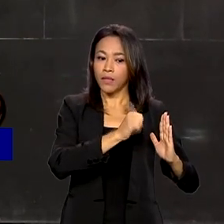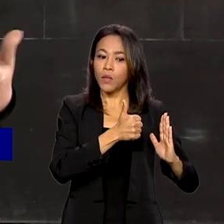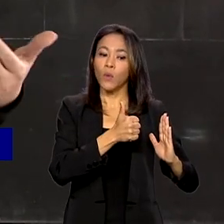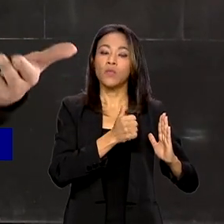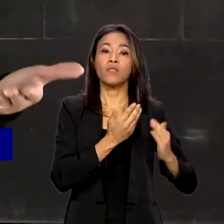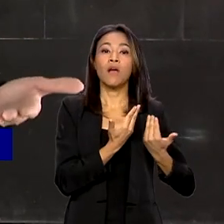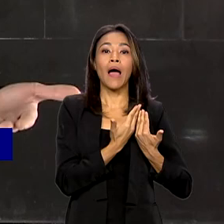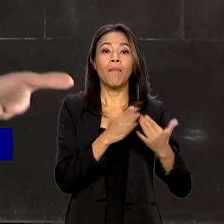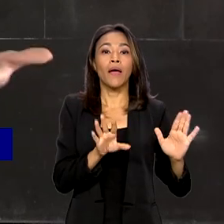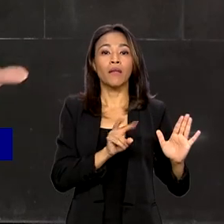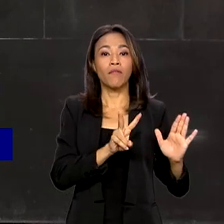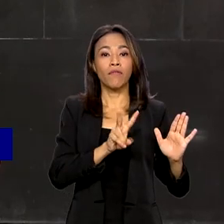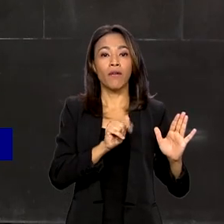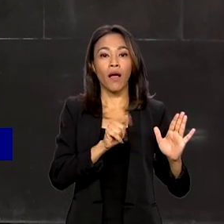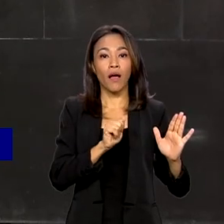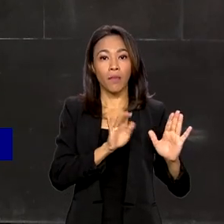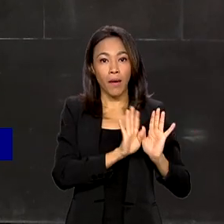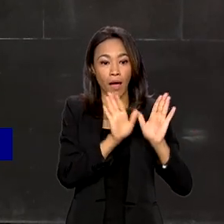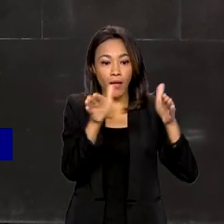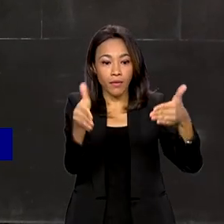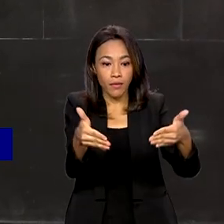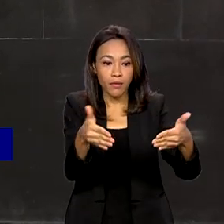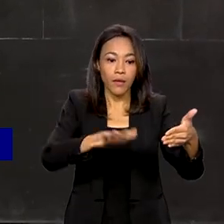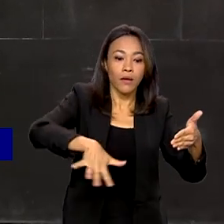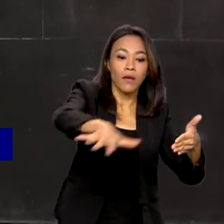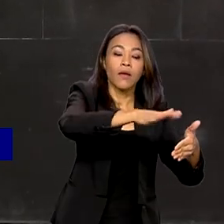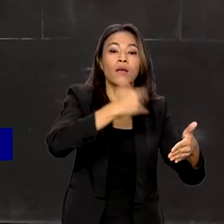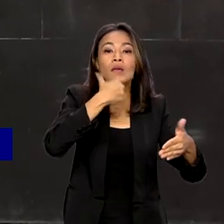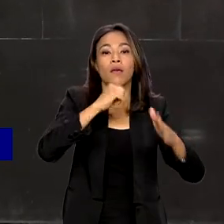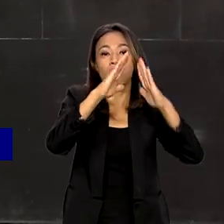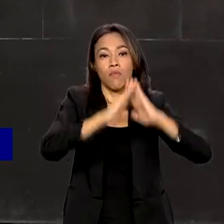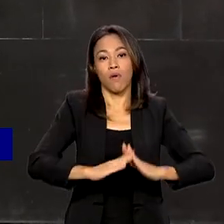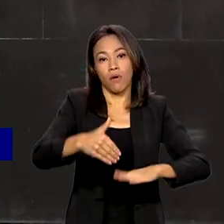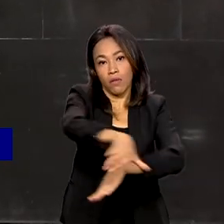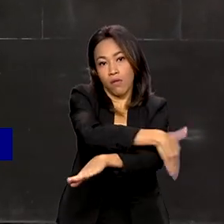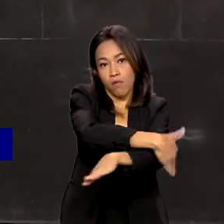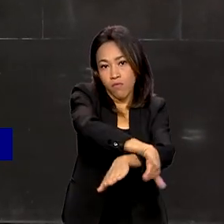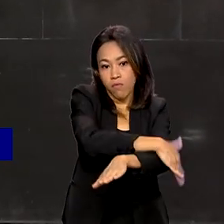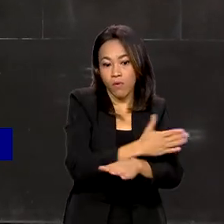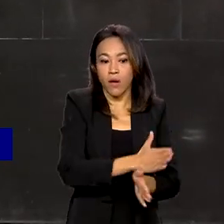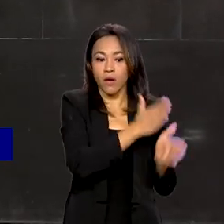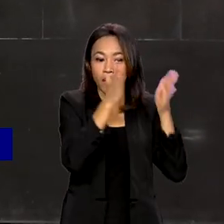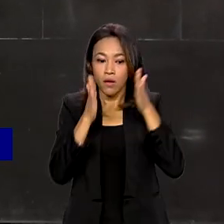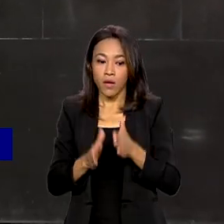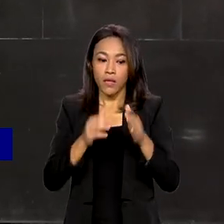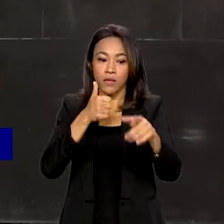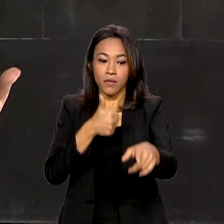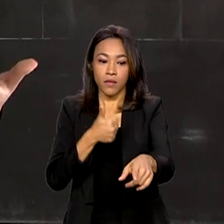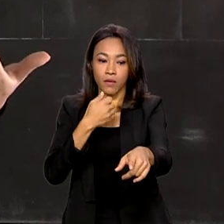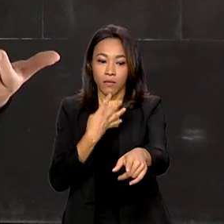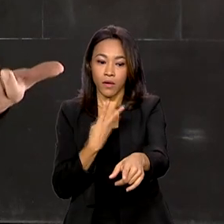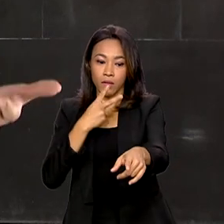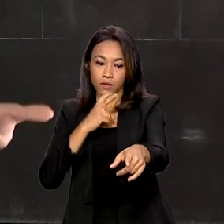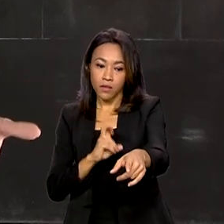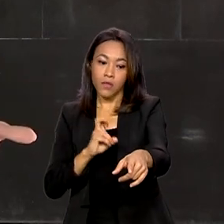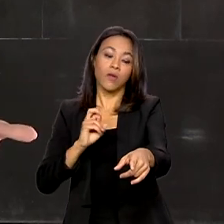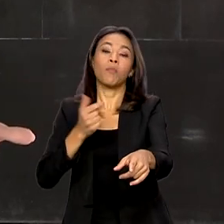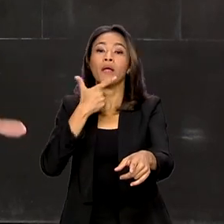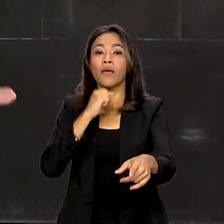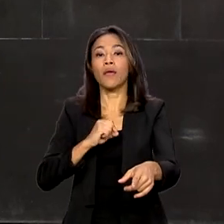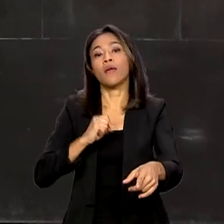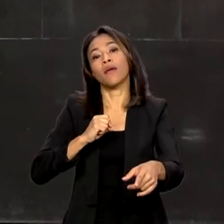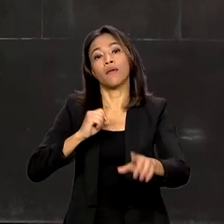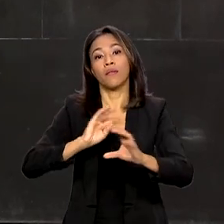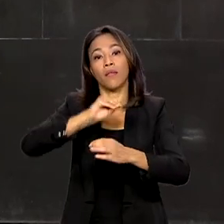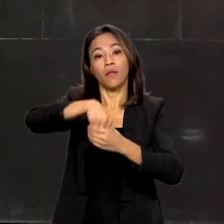atendimento específico à população em situação de rua e 145 para atuação no sistema de saúde prisional.